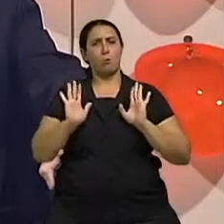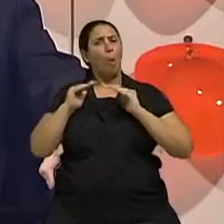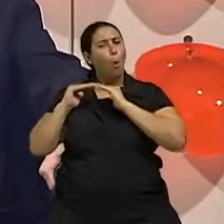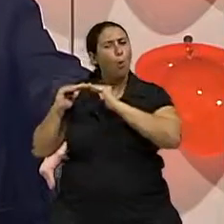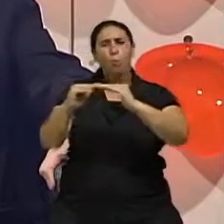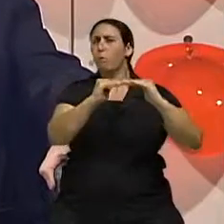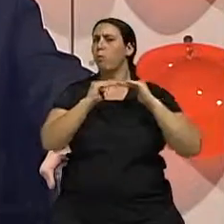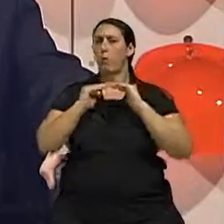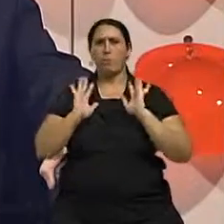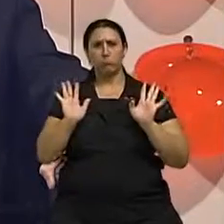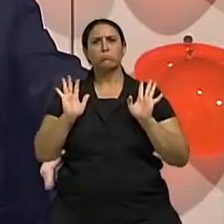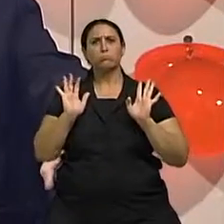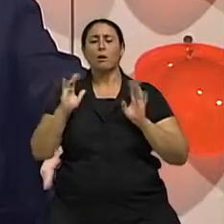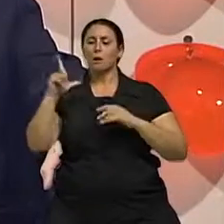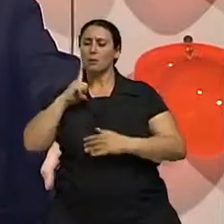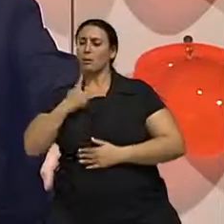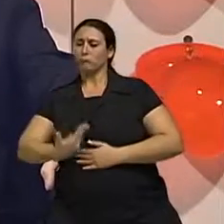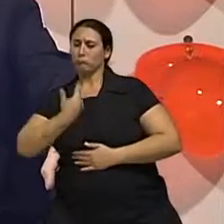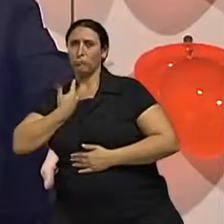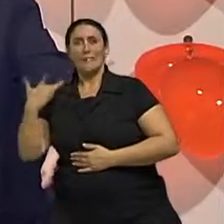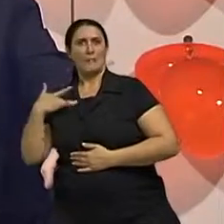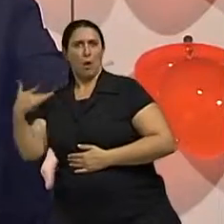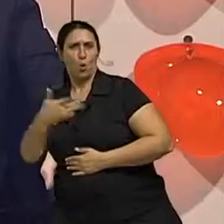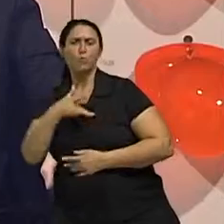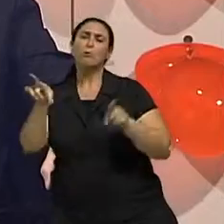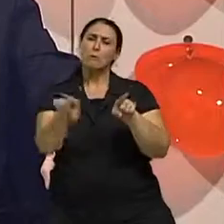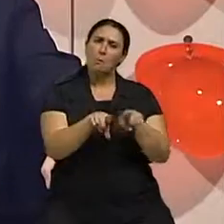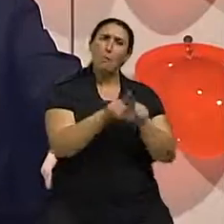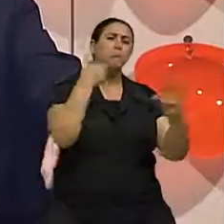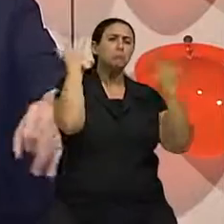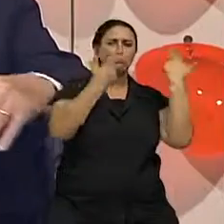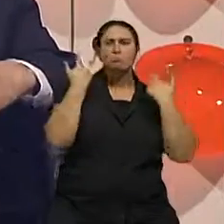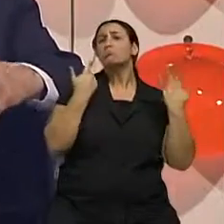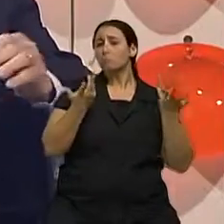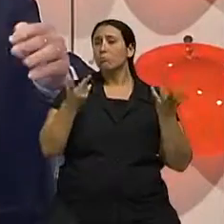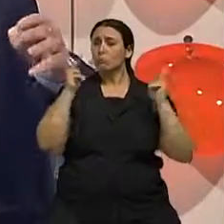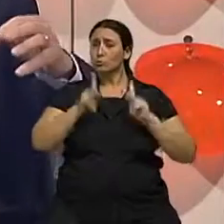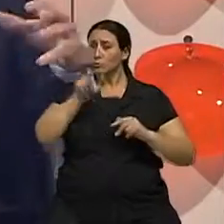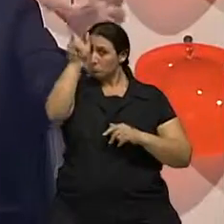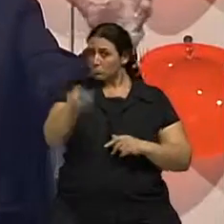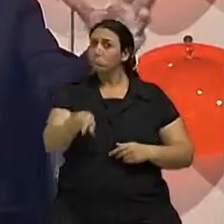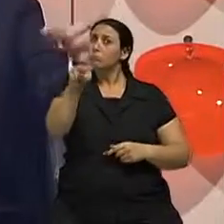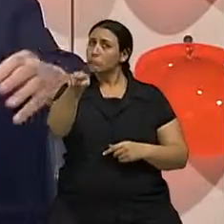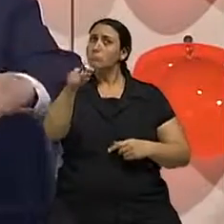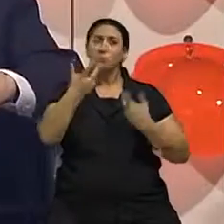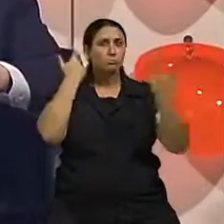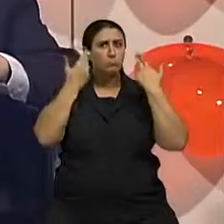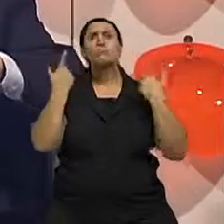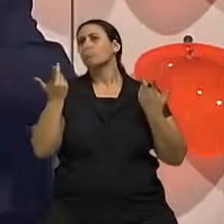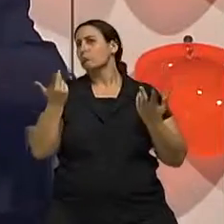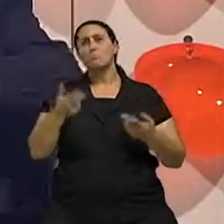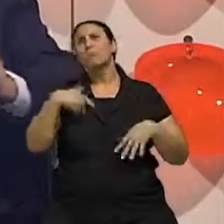da cirurgia e da medicina. Então, o paciente que é tratado em cirurgia plástica, ele é considerado como se fosse operar